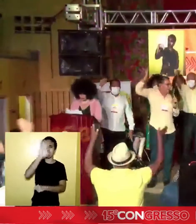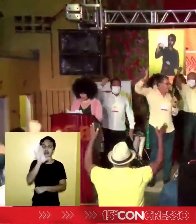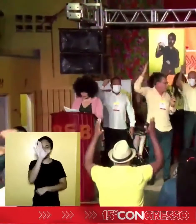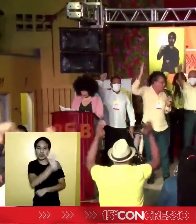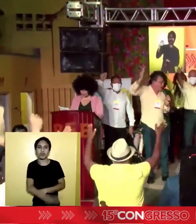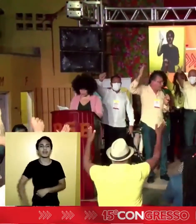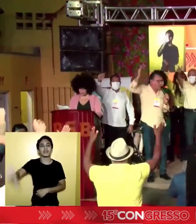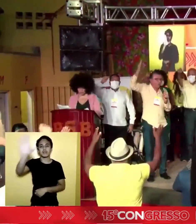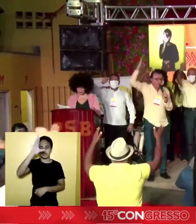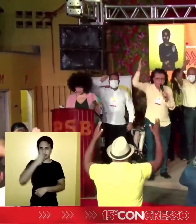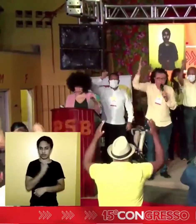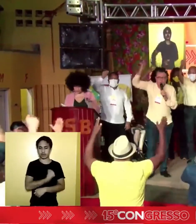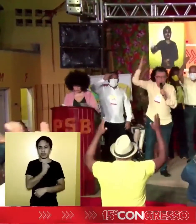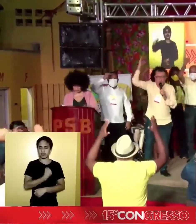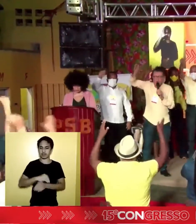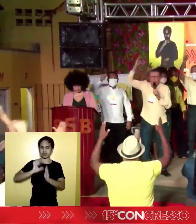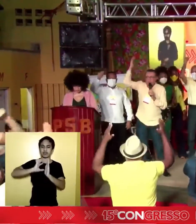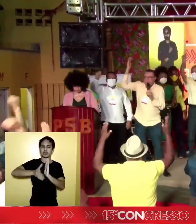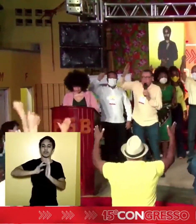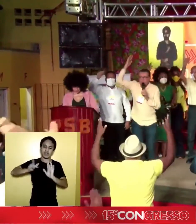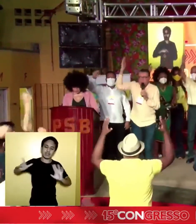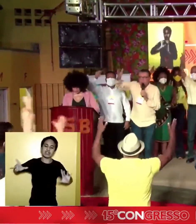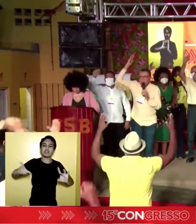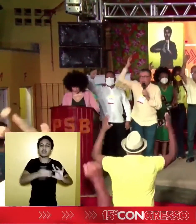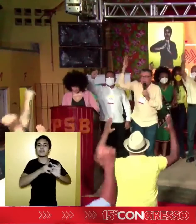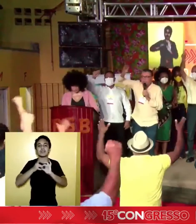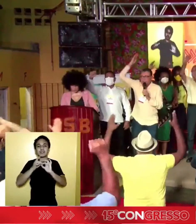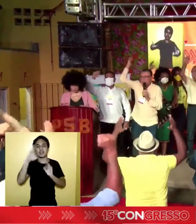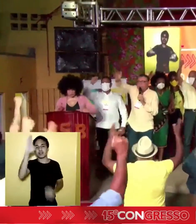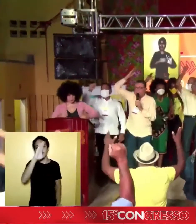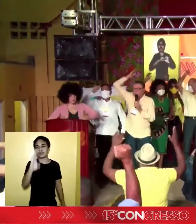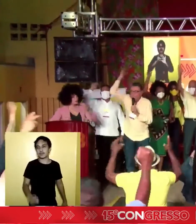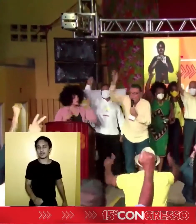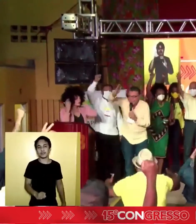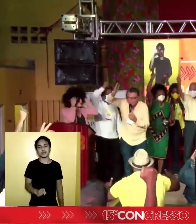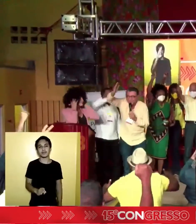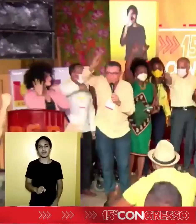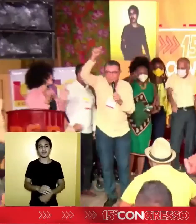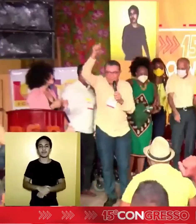no país inteiro, e viva o Partido Socialista Brasileiro, Partido Brasileiro.